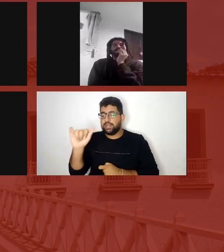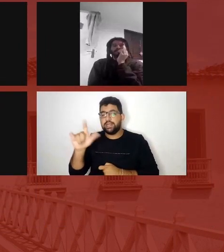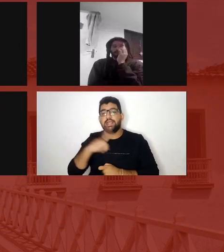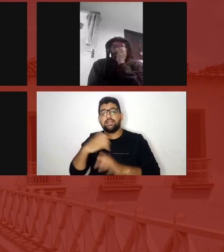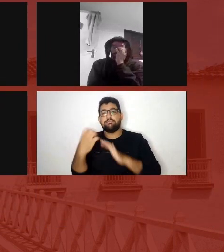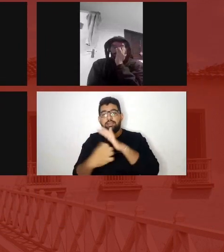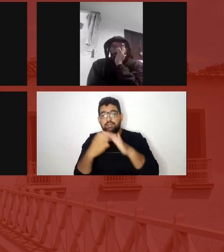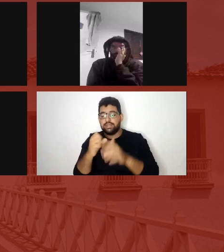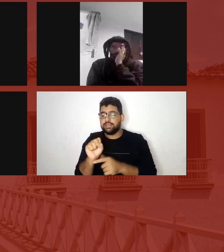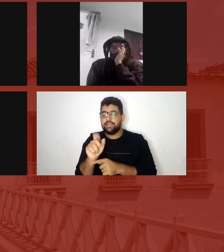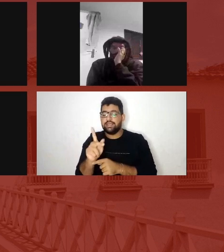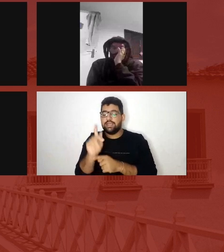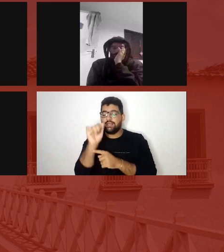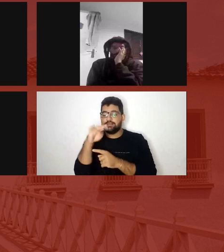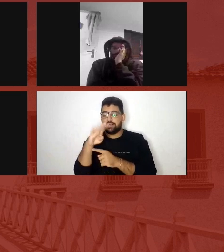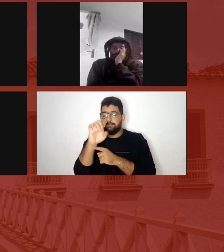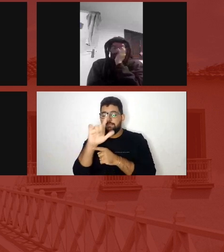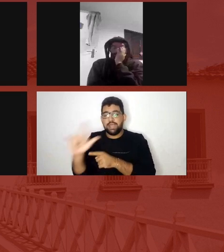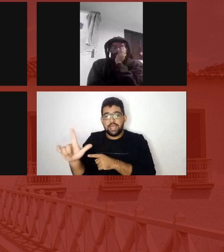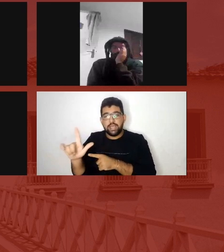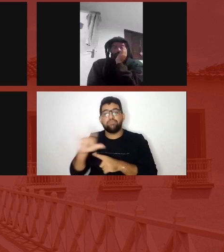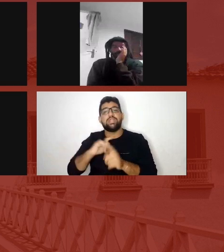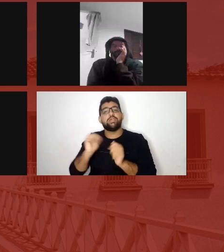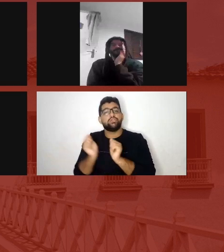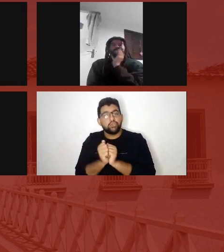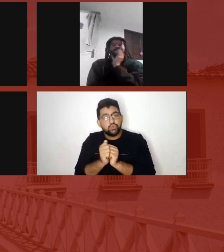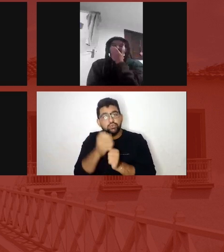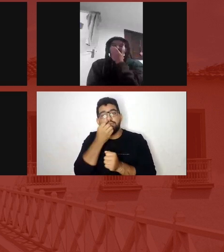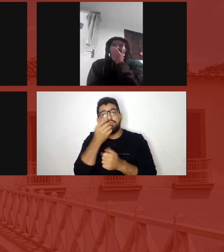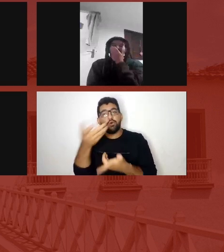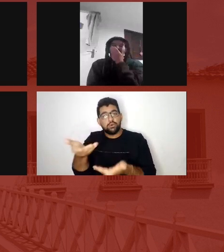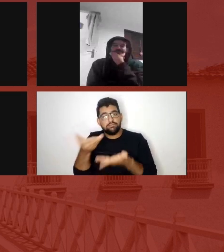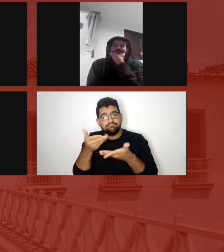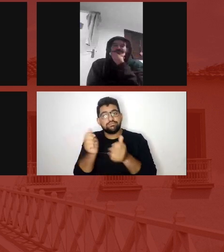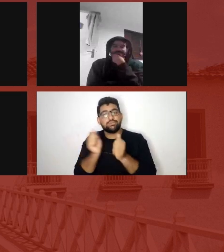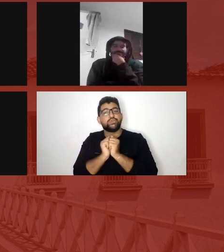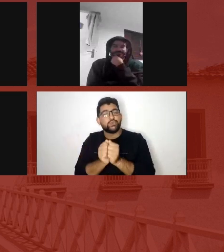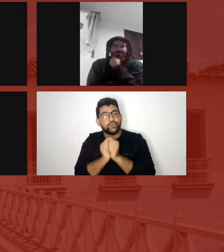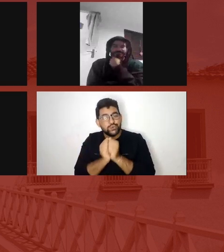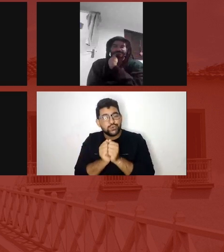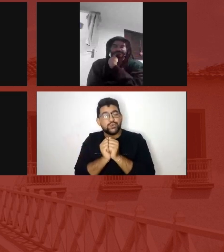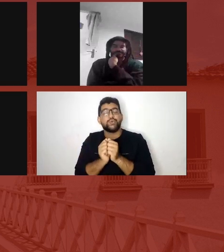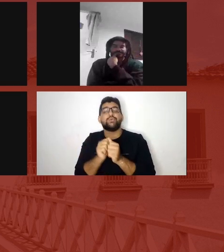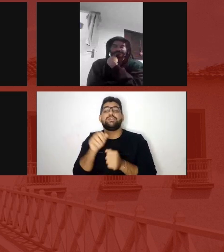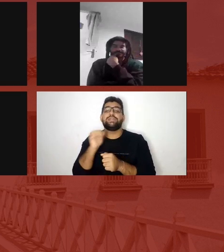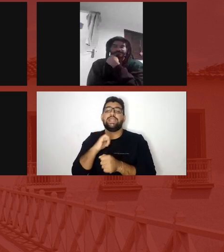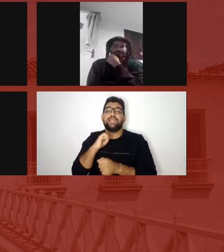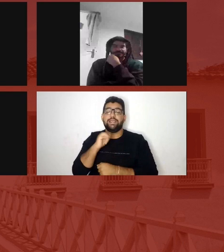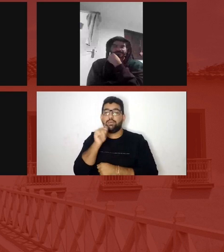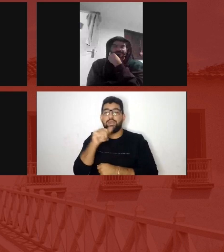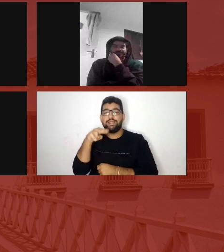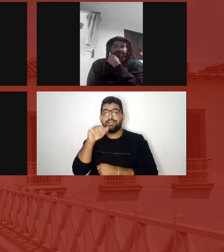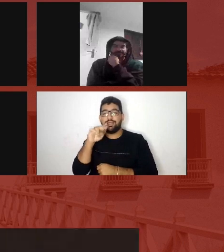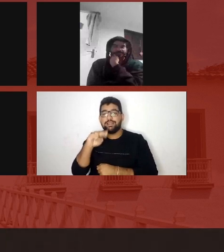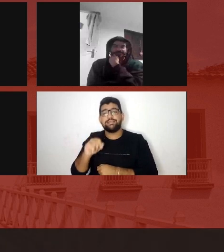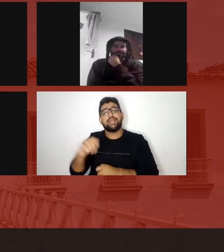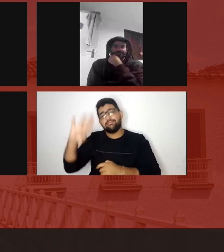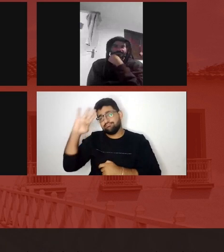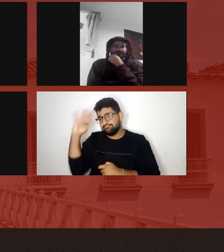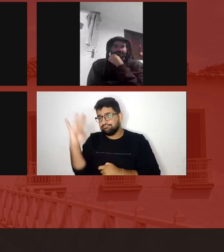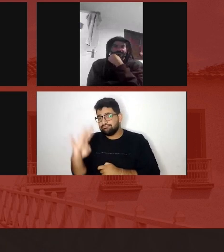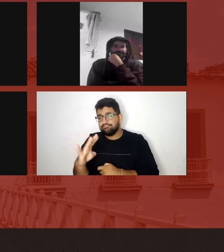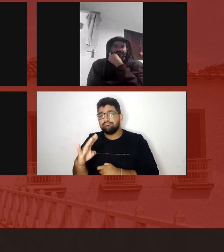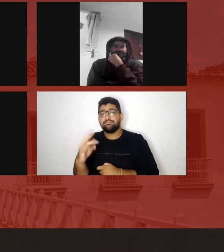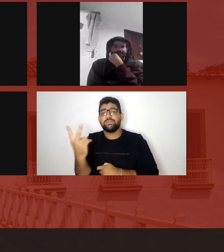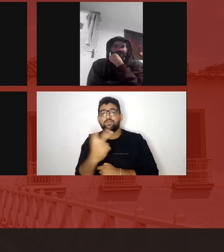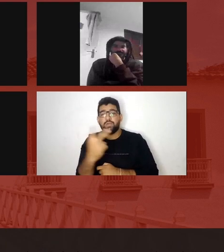que tá nesse processo junto com a gente também, muito bom ter você aqui, Manuela. A Naná também diz, salve Chandó e Tininha, queria